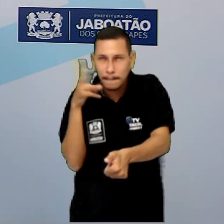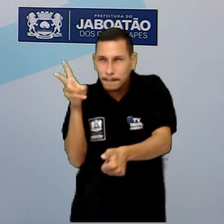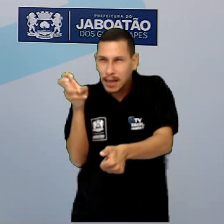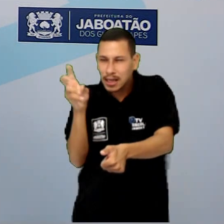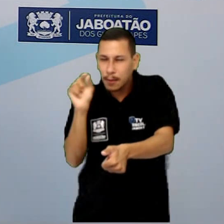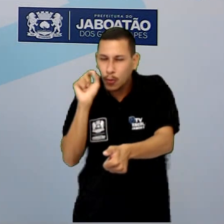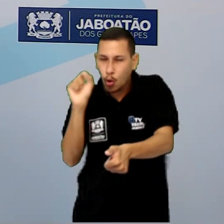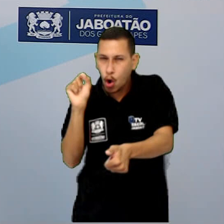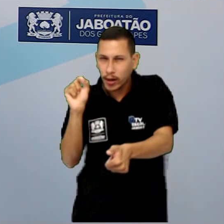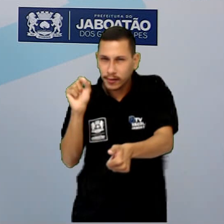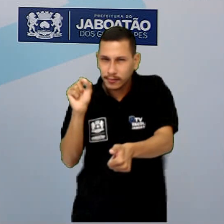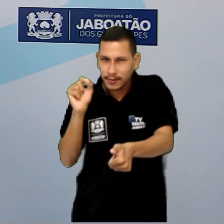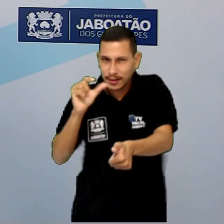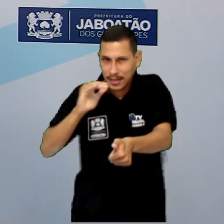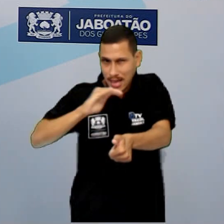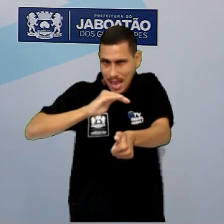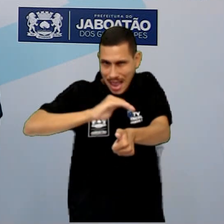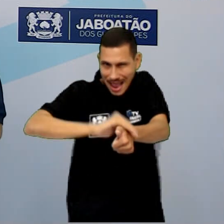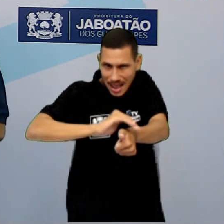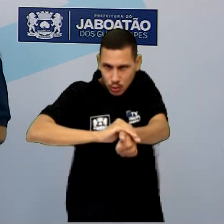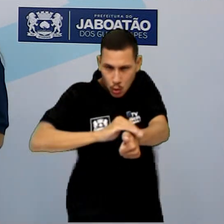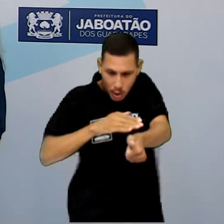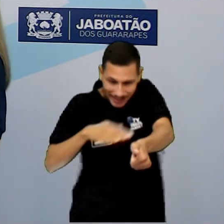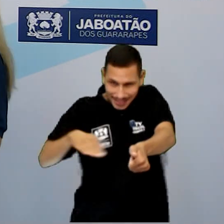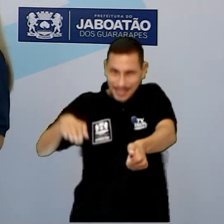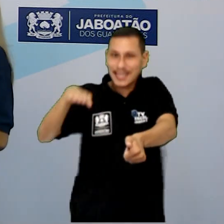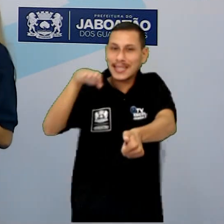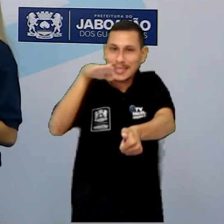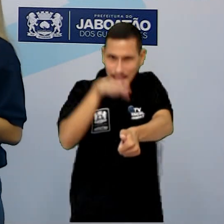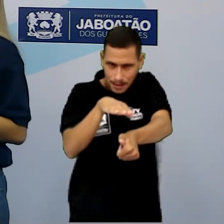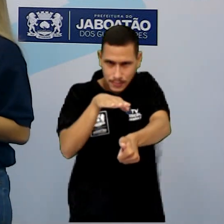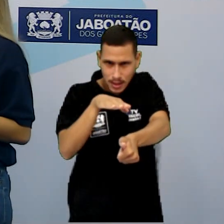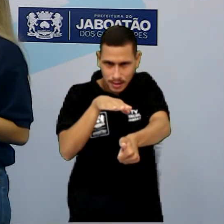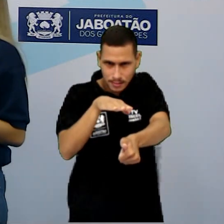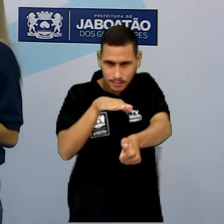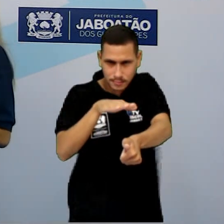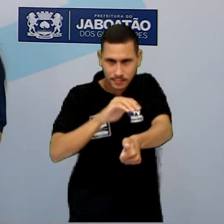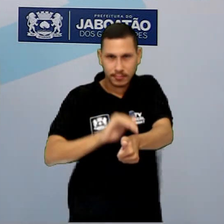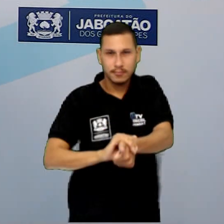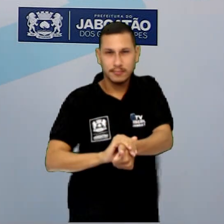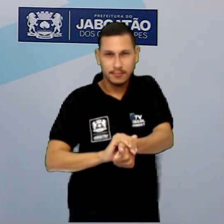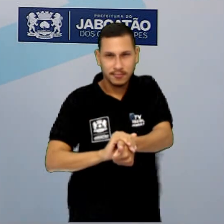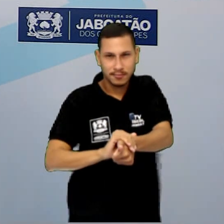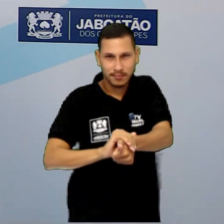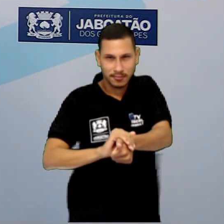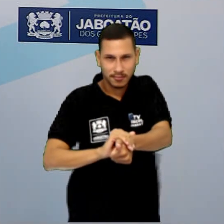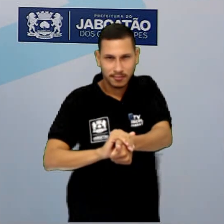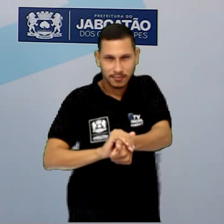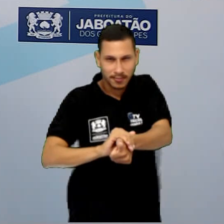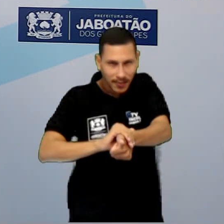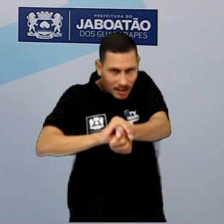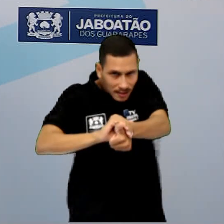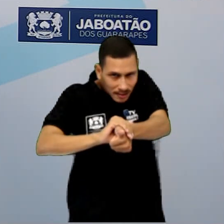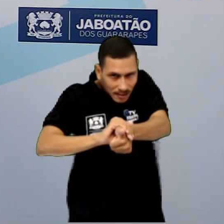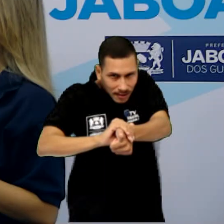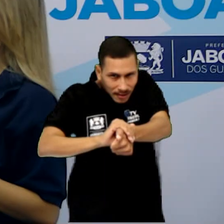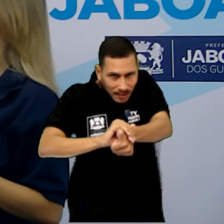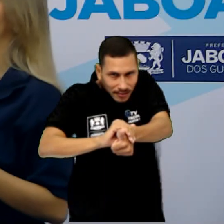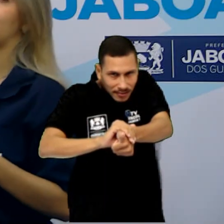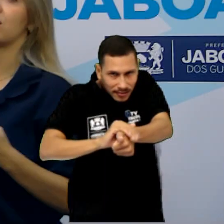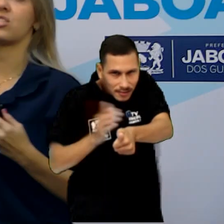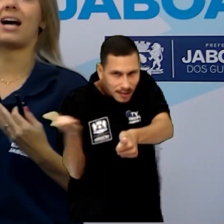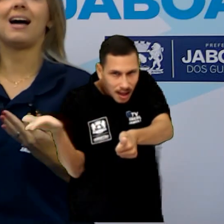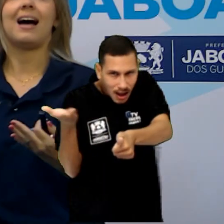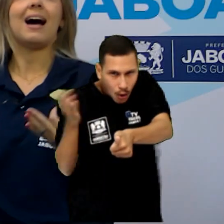Que a tartaruguinha está em cima do seu casco. Aqui, nessa imagem, nós podemos